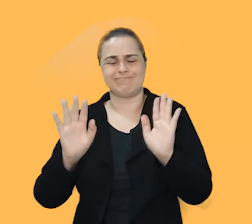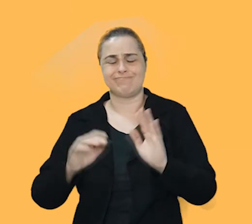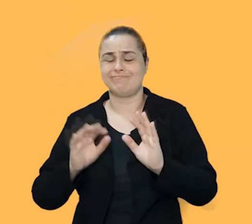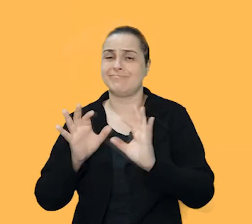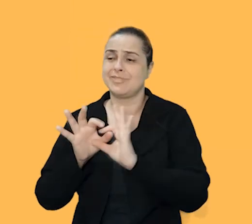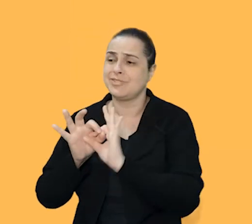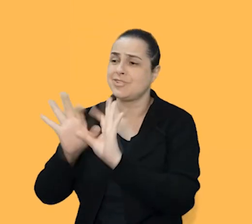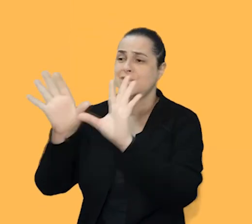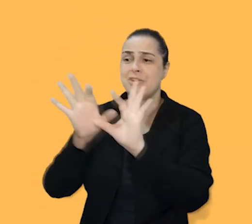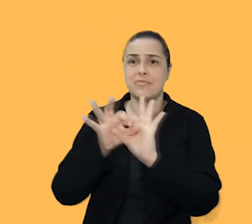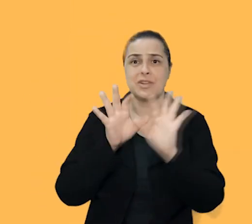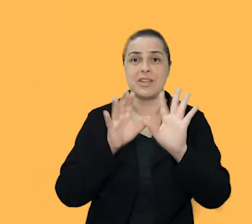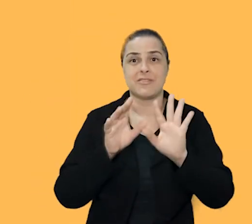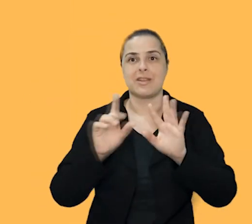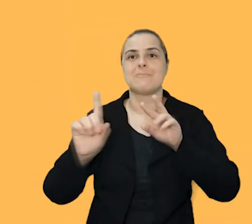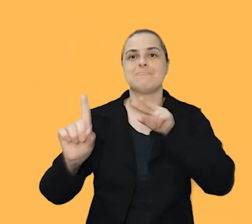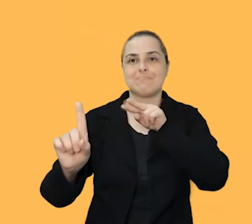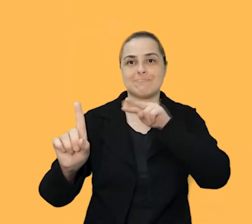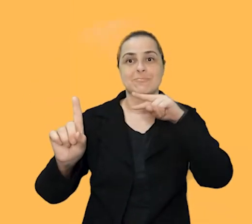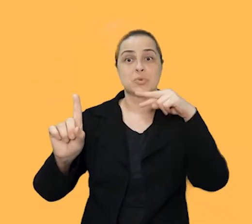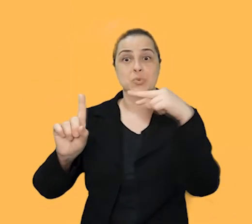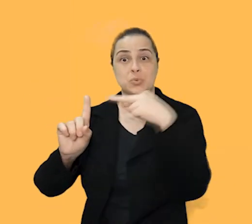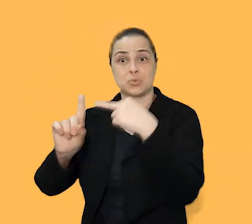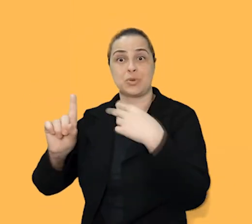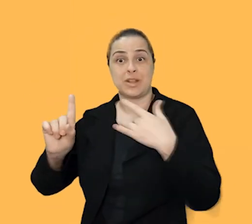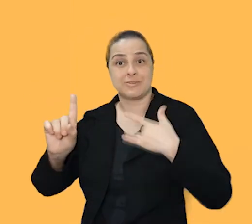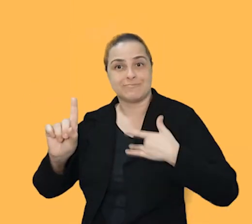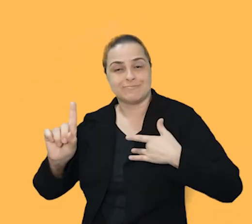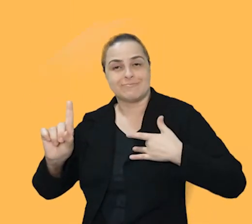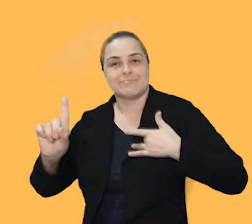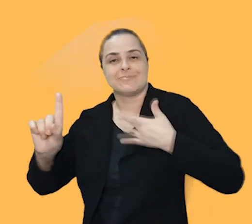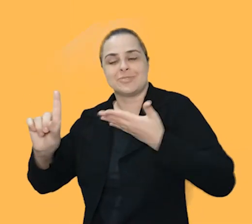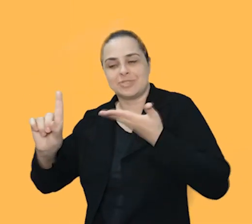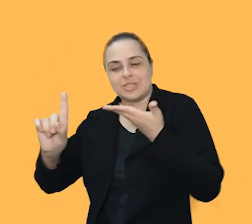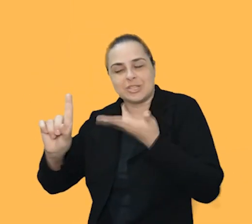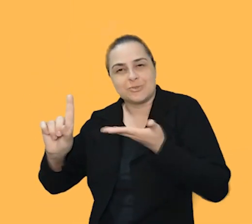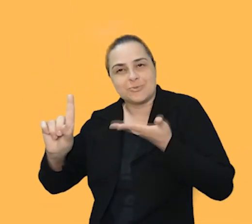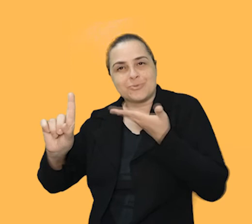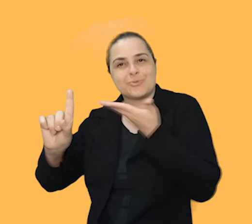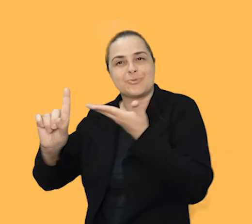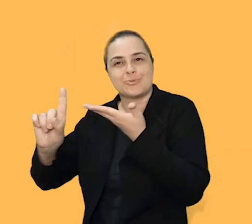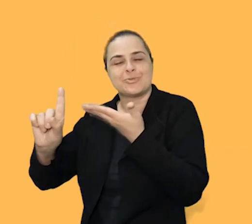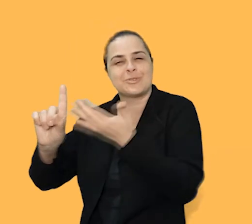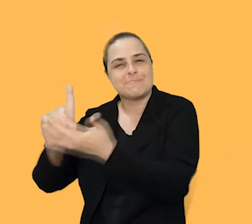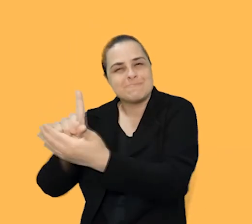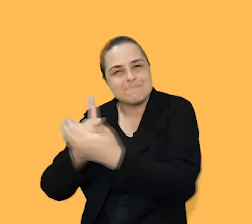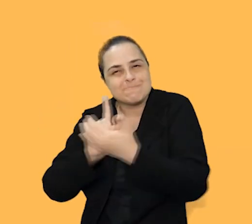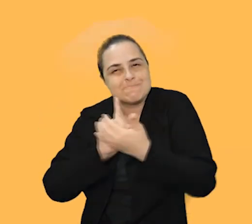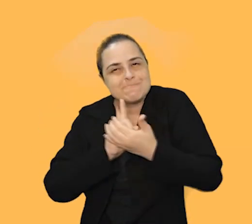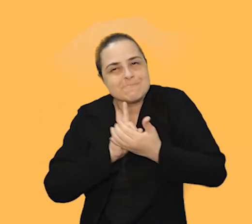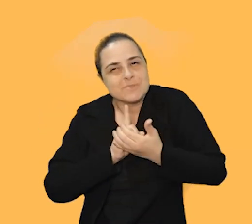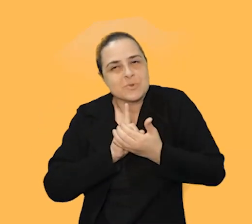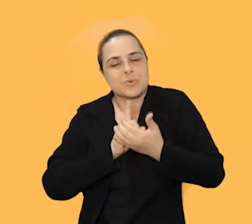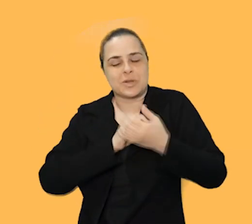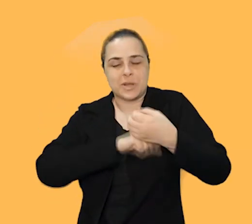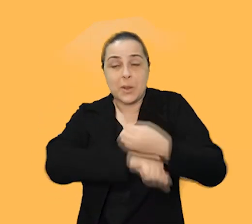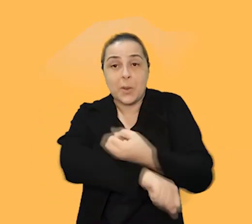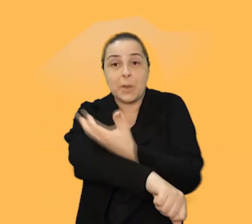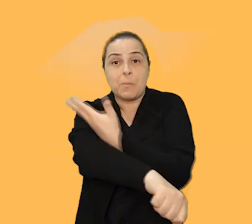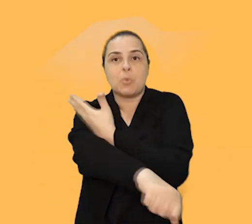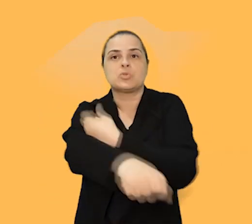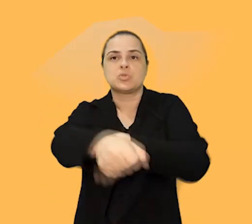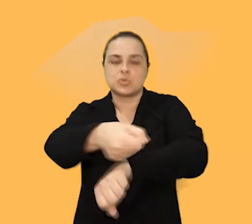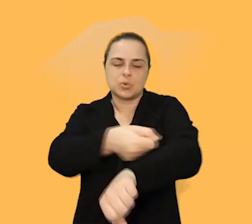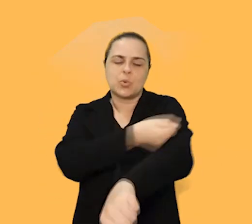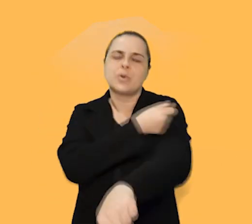Então, esse olhar generoso, para mim, ele vai muito nesse lugar de acolher as emoções e as